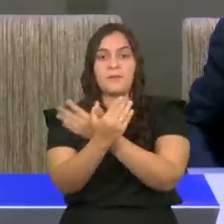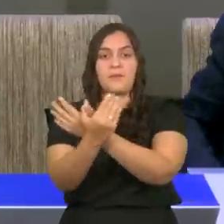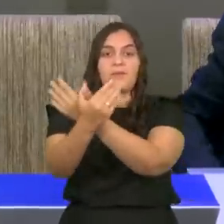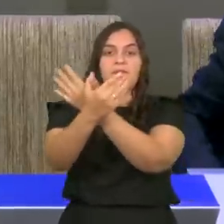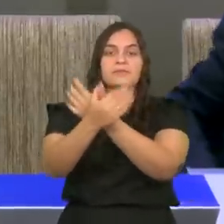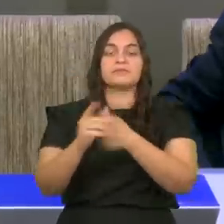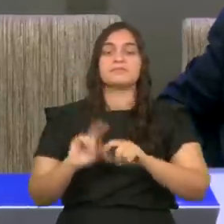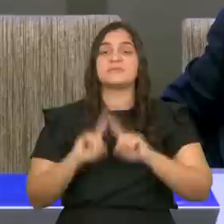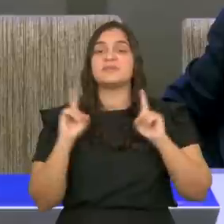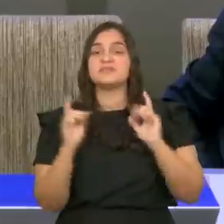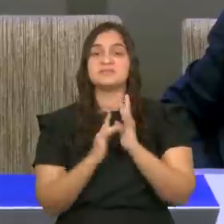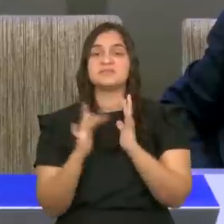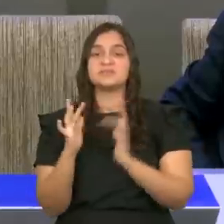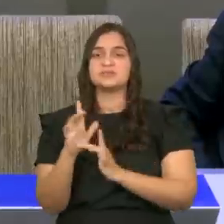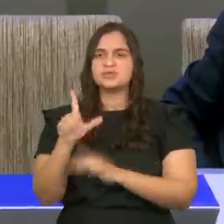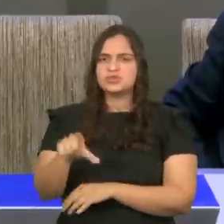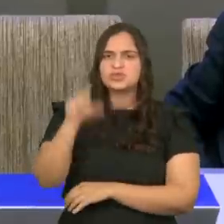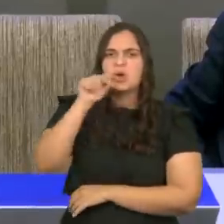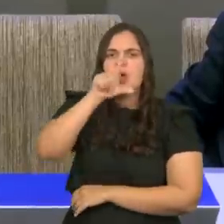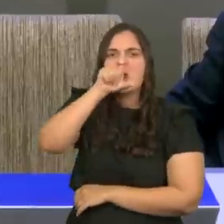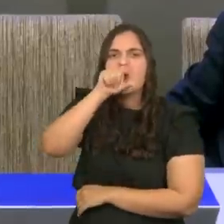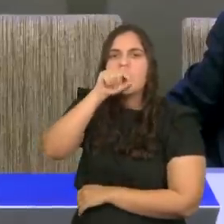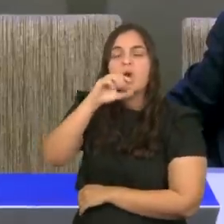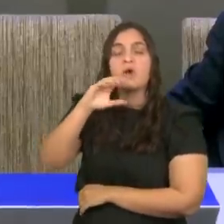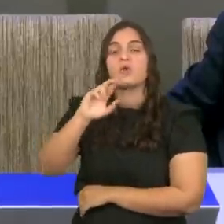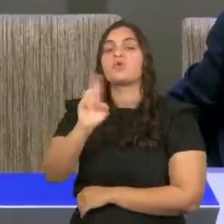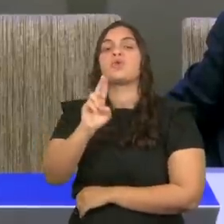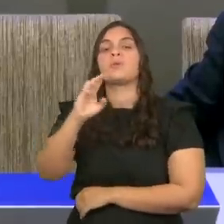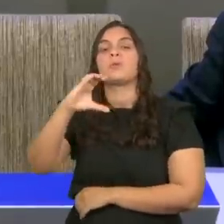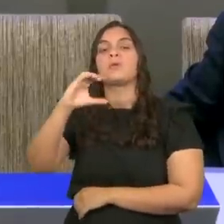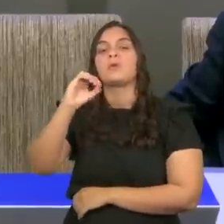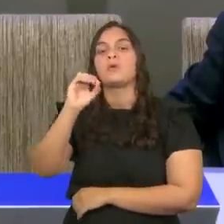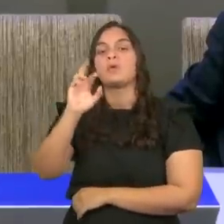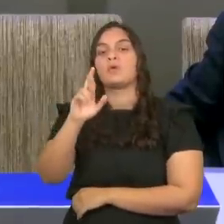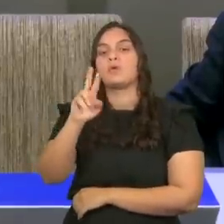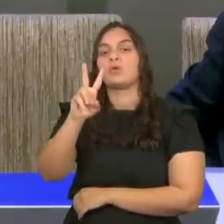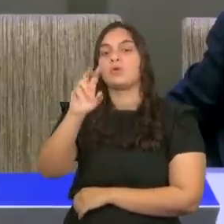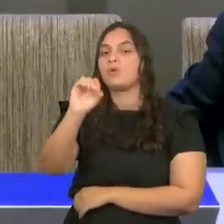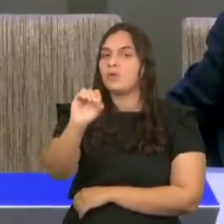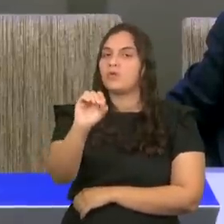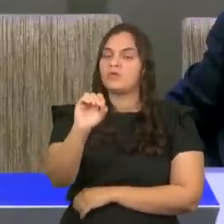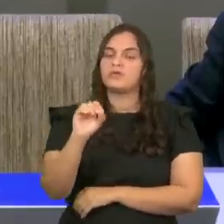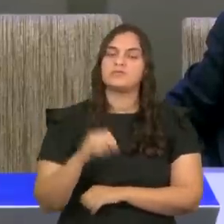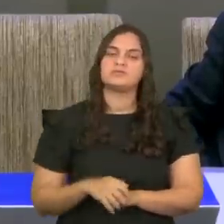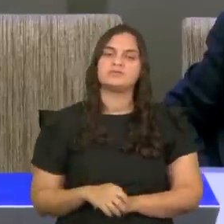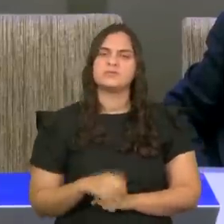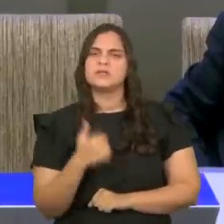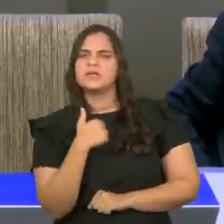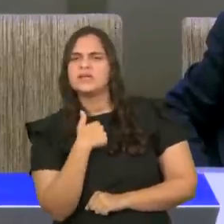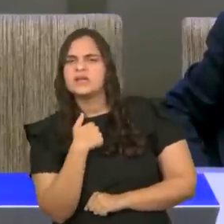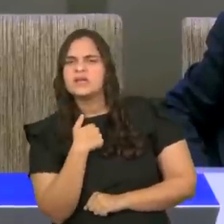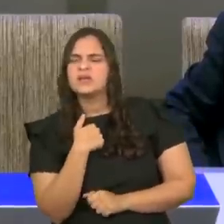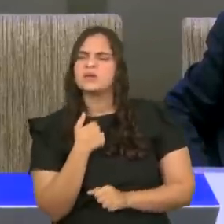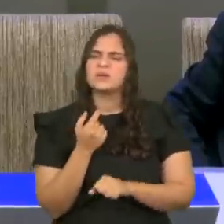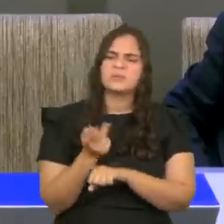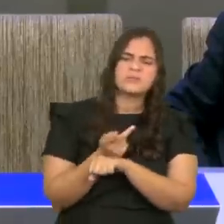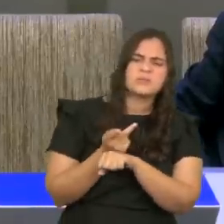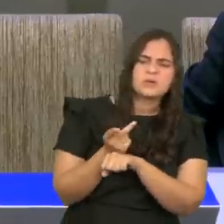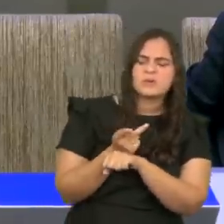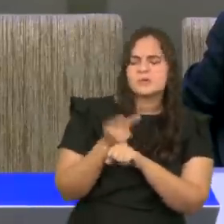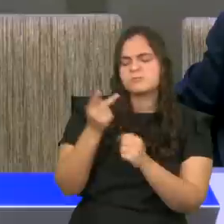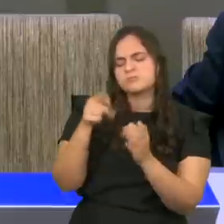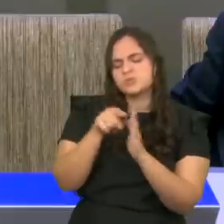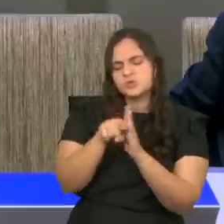corvo para falar do cuidado de Deus. E eu fui pesquisar, o corvo é uma ave de rapina,